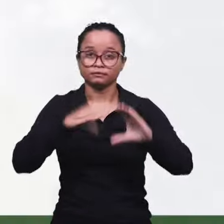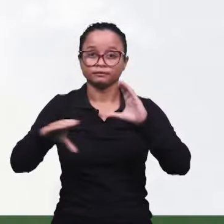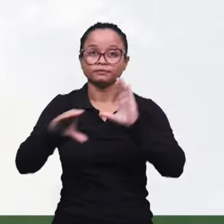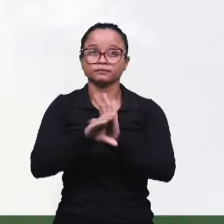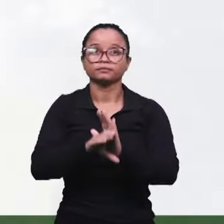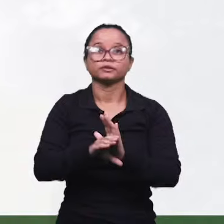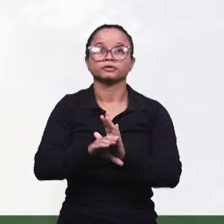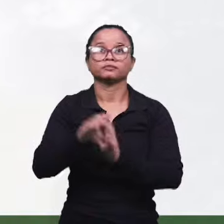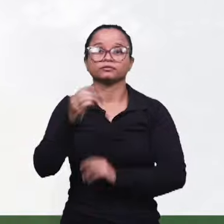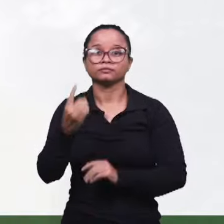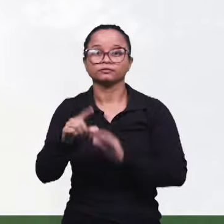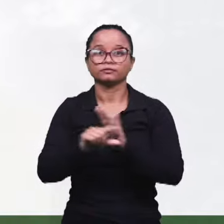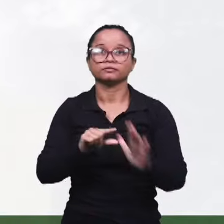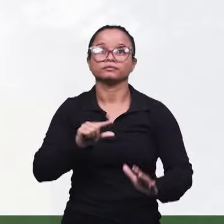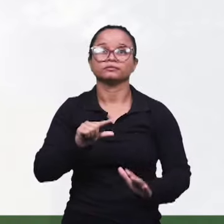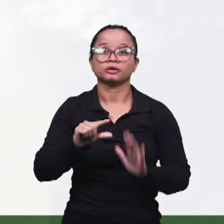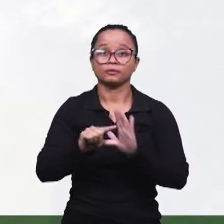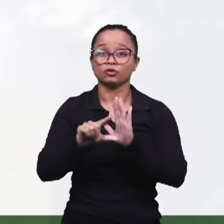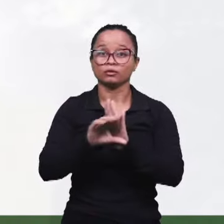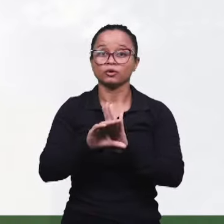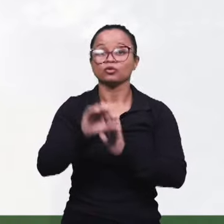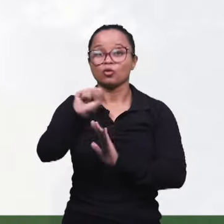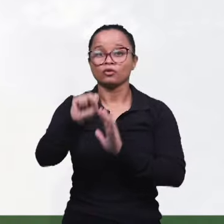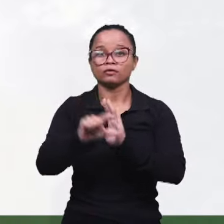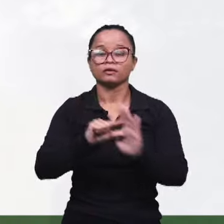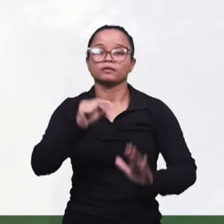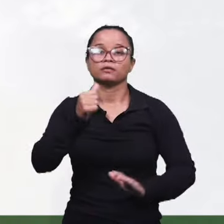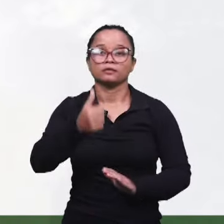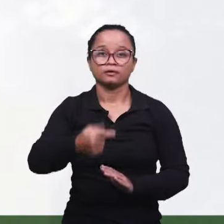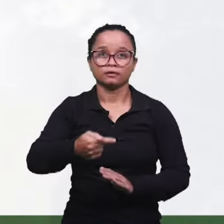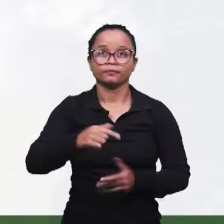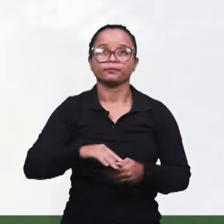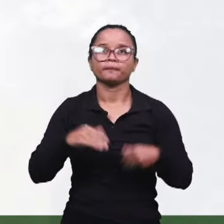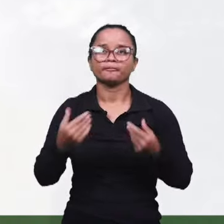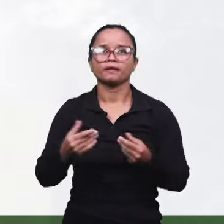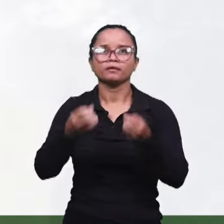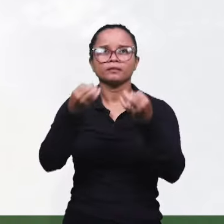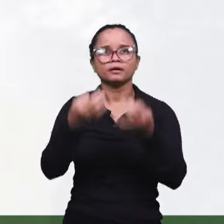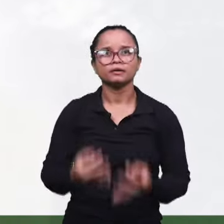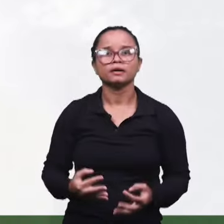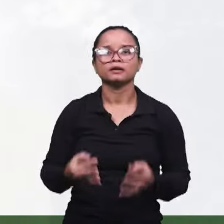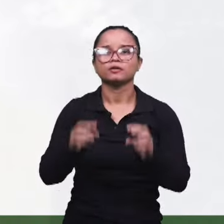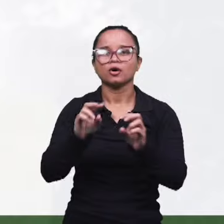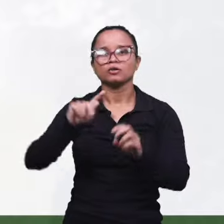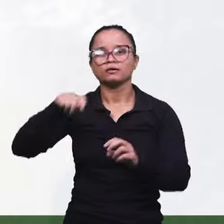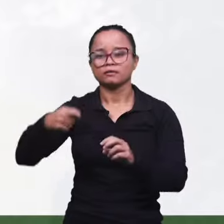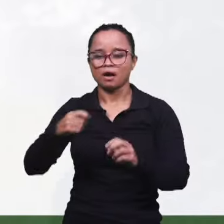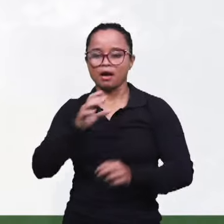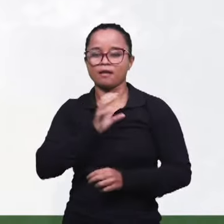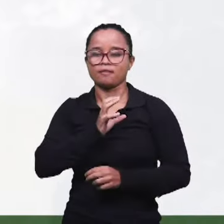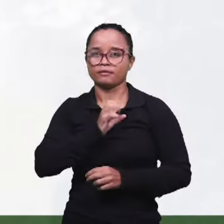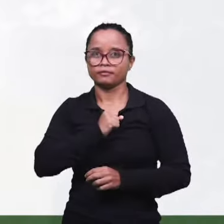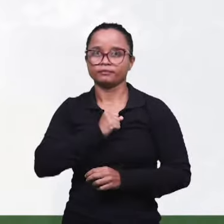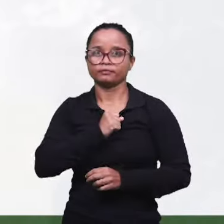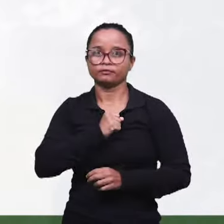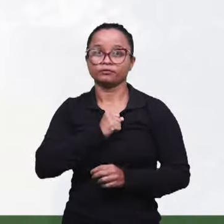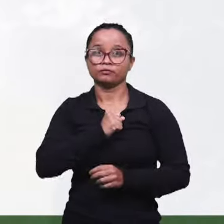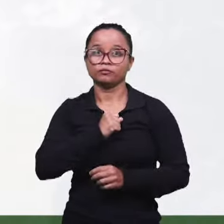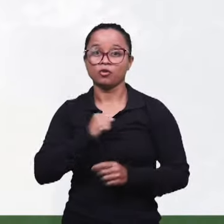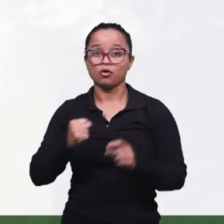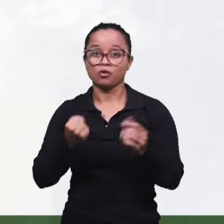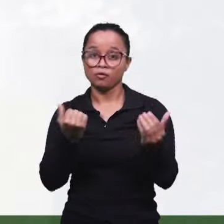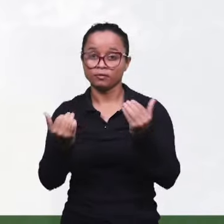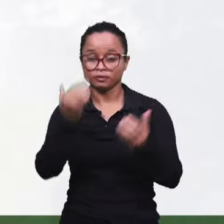capítulo 8, verso 7, e considerando a expressão amor como tipo do Espírito Santo, identifique o sentido